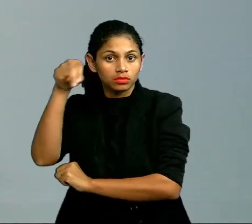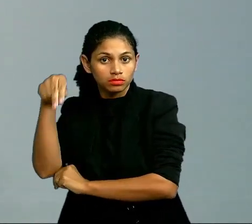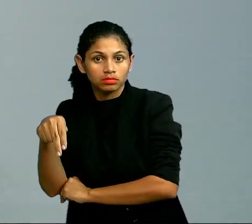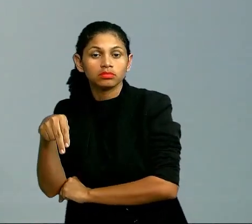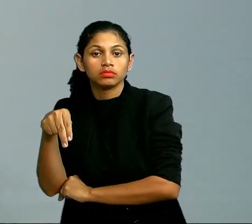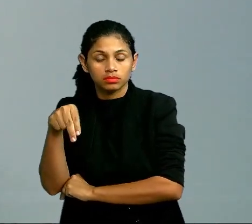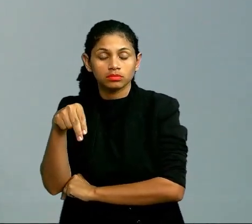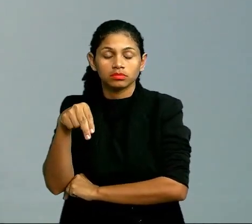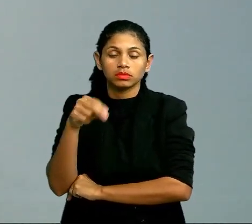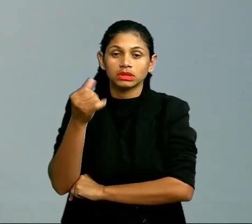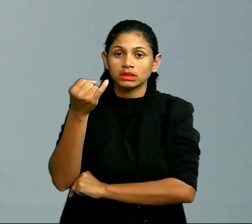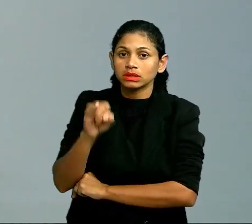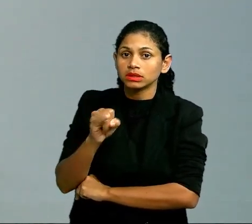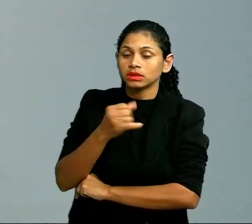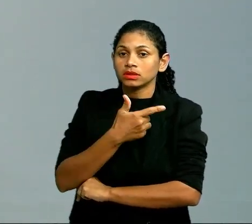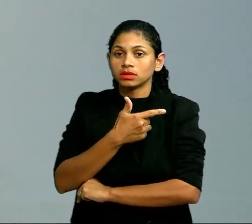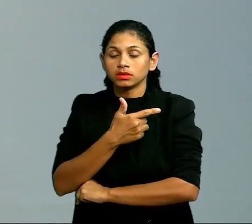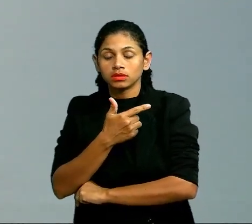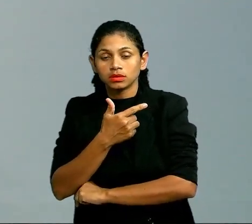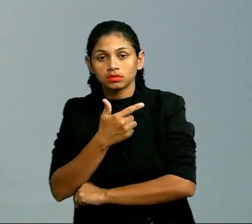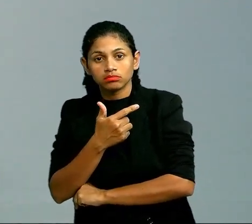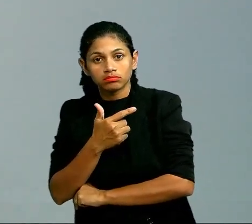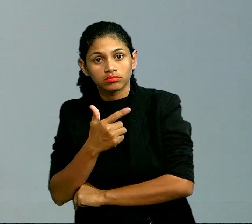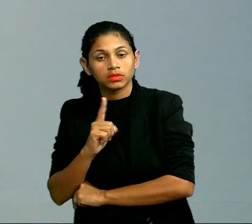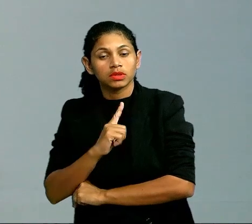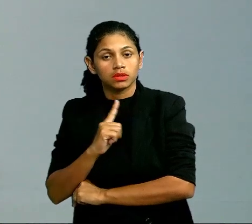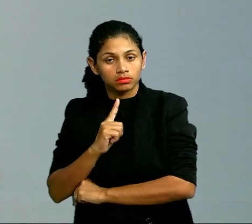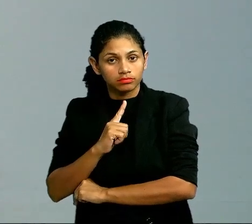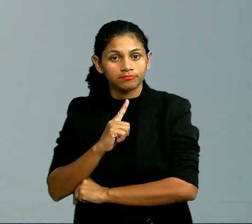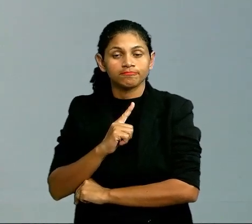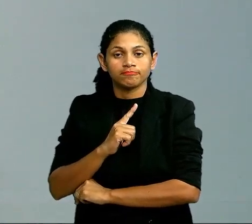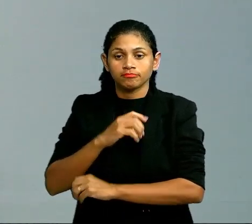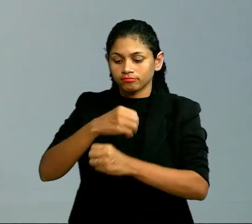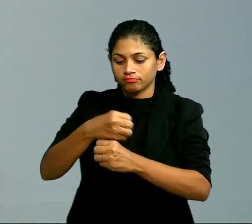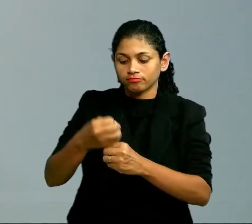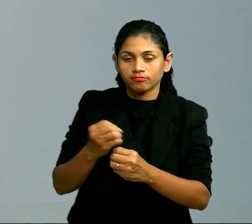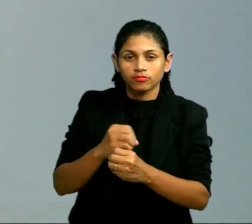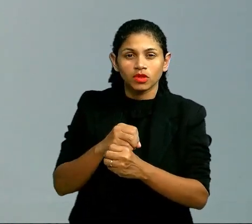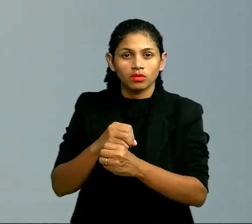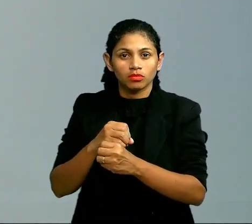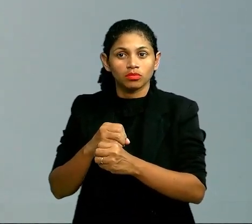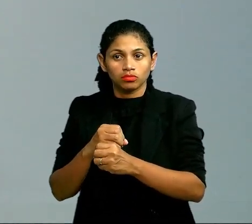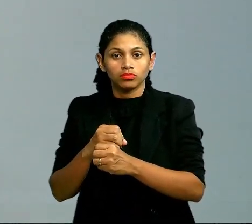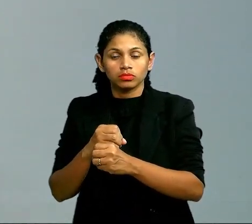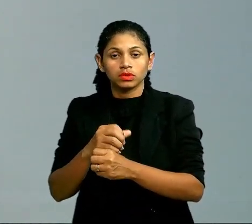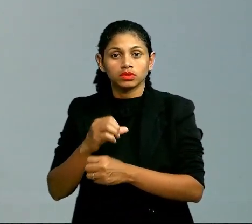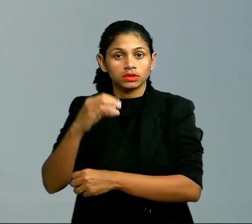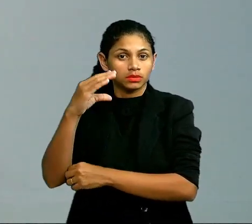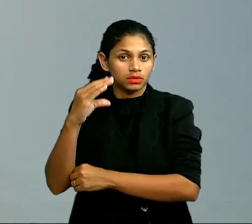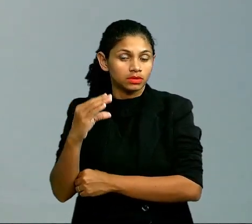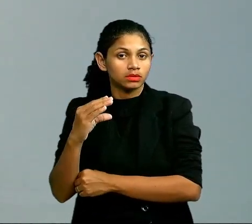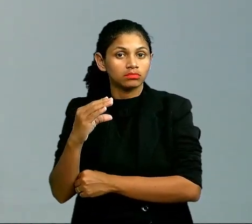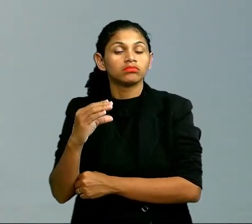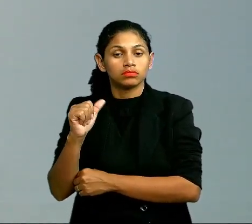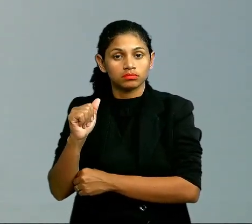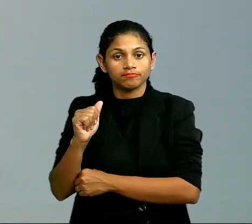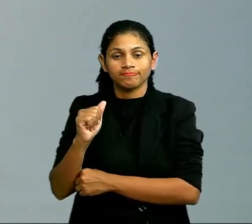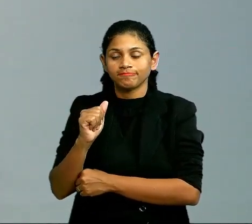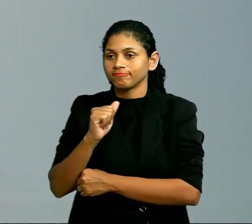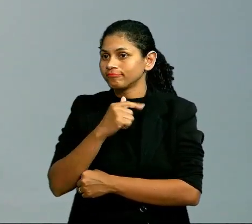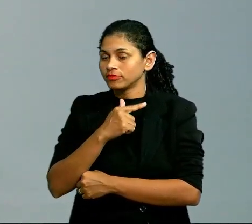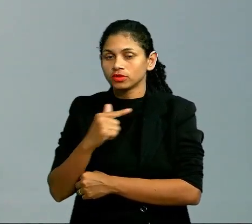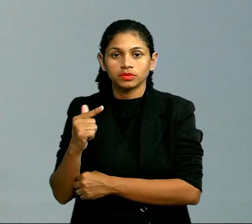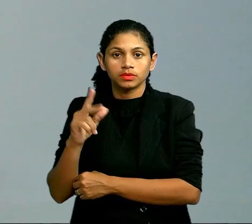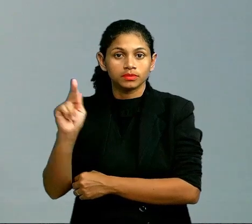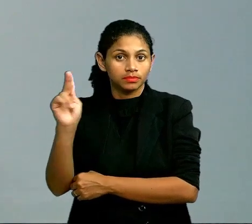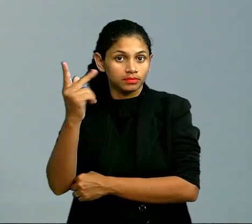molécula tem algum átomo diferente desses dois, essa molécula não é mais um hidrocarboneto. E esse átomo diferente nós